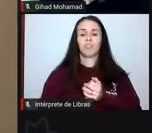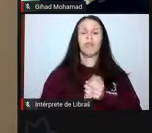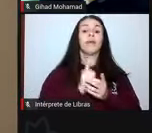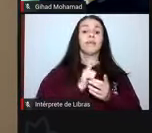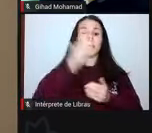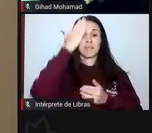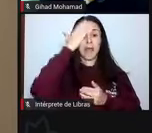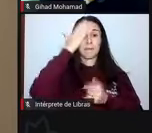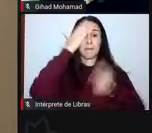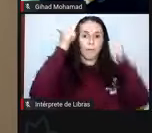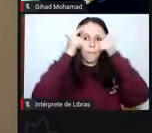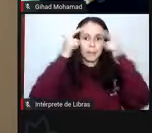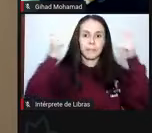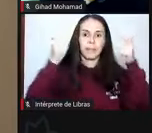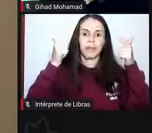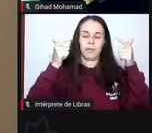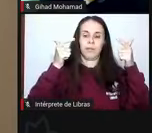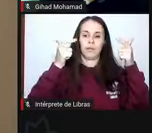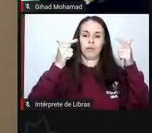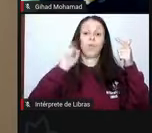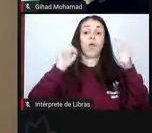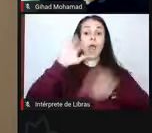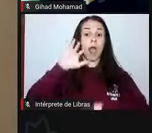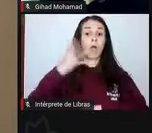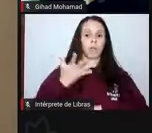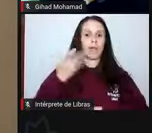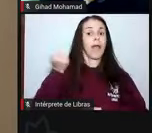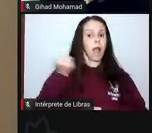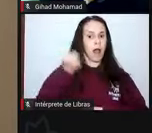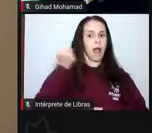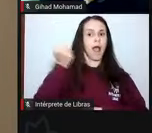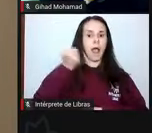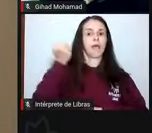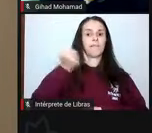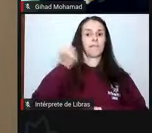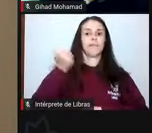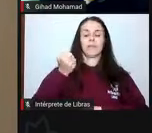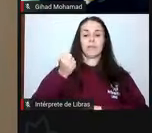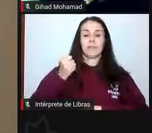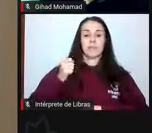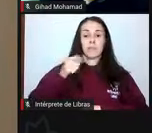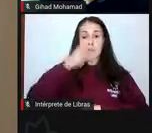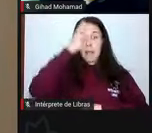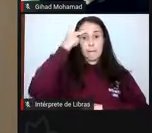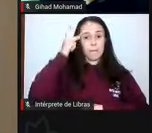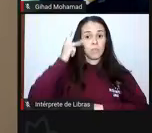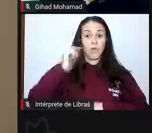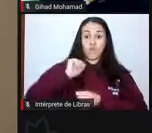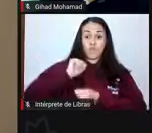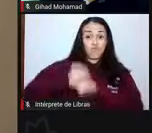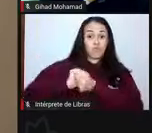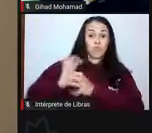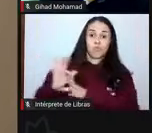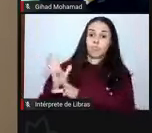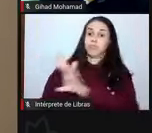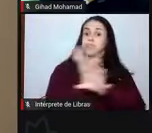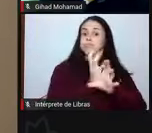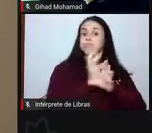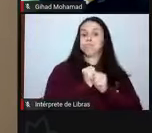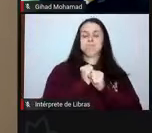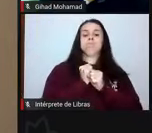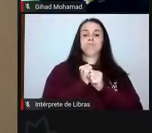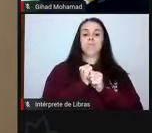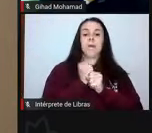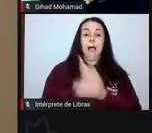e as pessoas somam as suas forças, as suas energias para que nós possamos seguir em frente e continuar